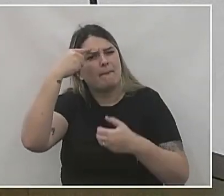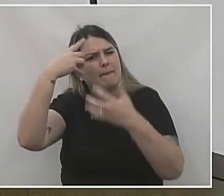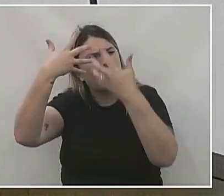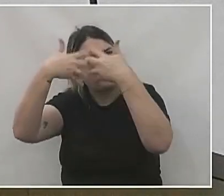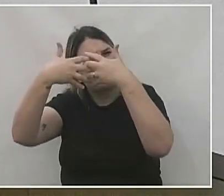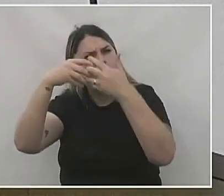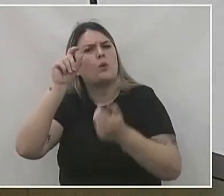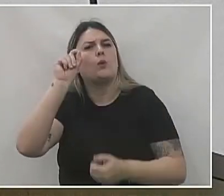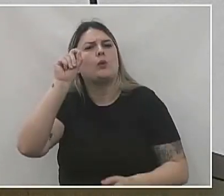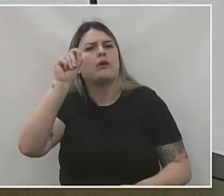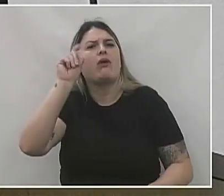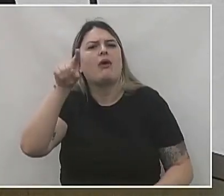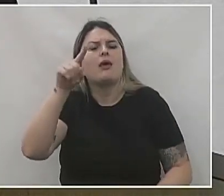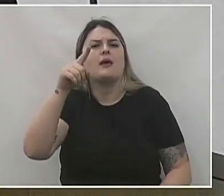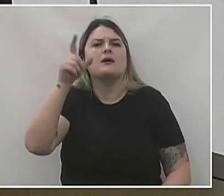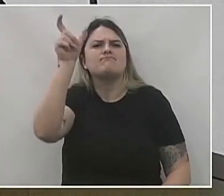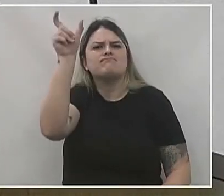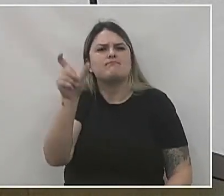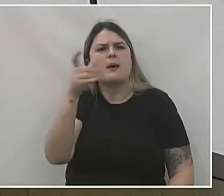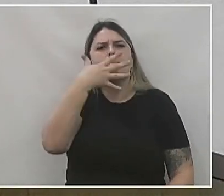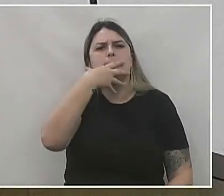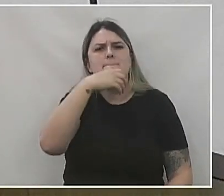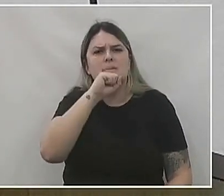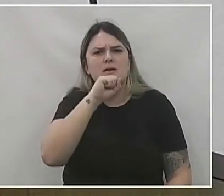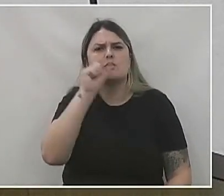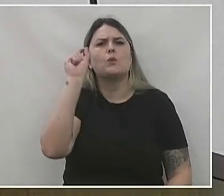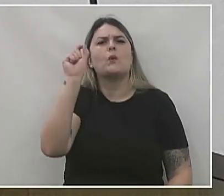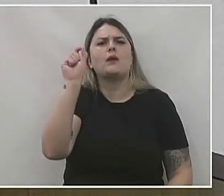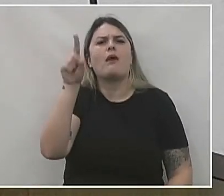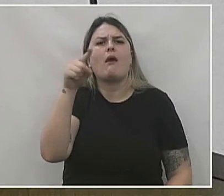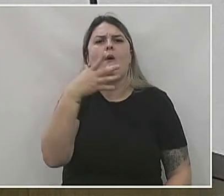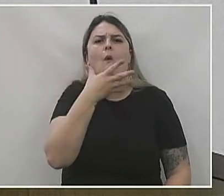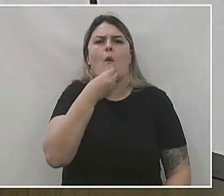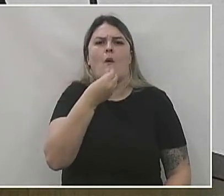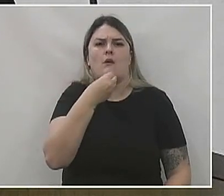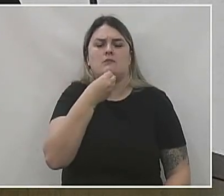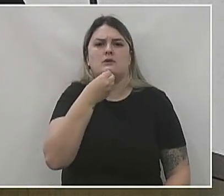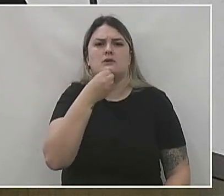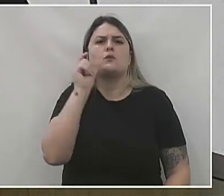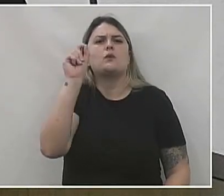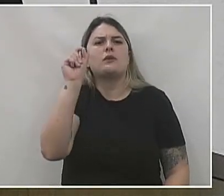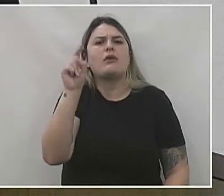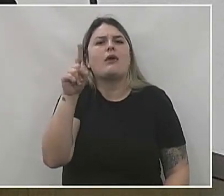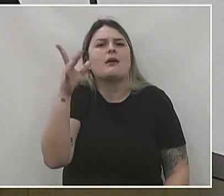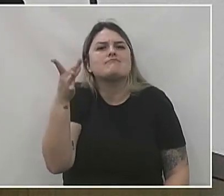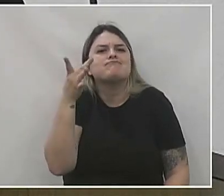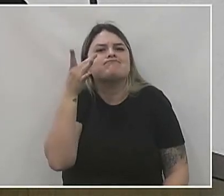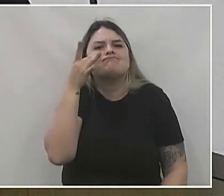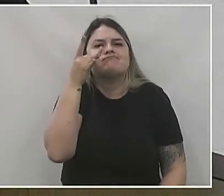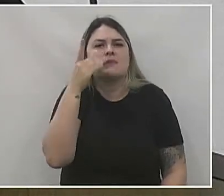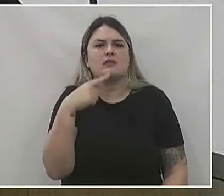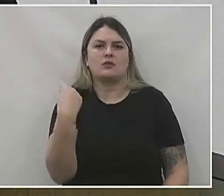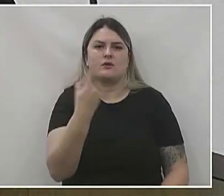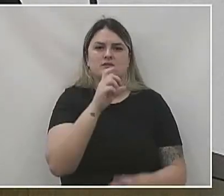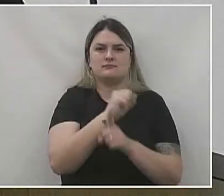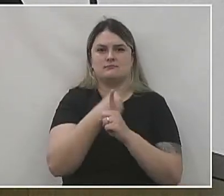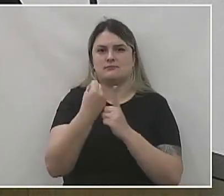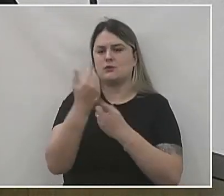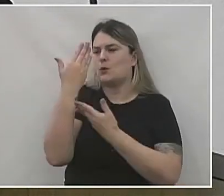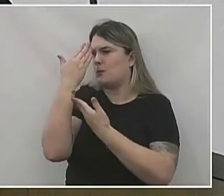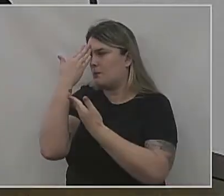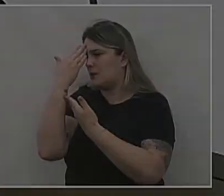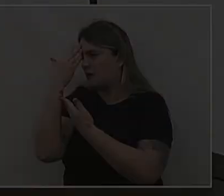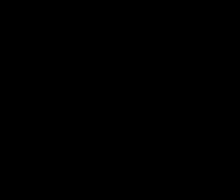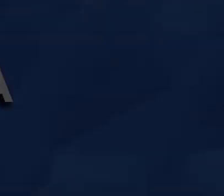do que é ser um pai, do que é ser um homem e, principalmente, um ser humano em nossa sociedade. Muito obrigado e boa